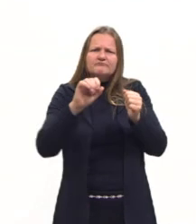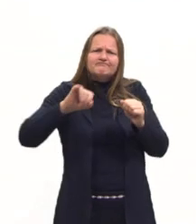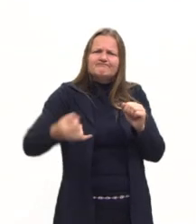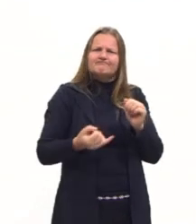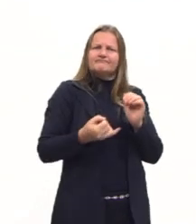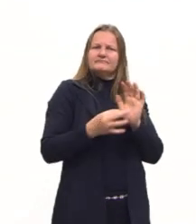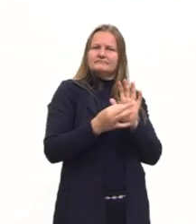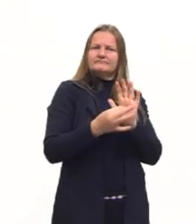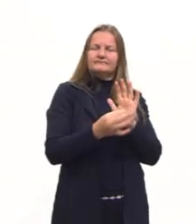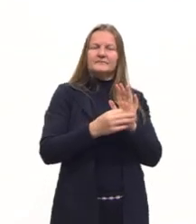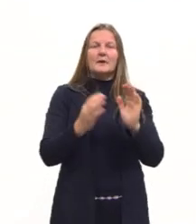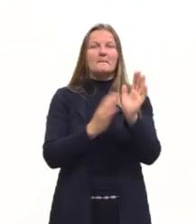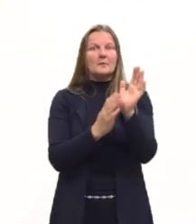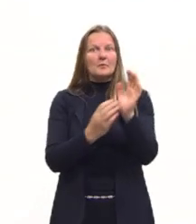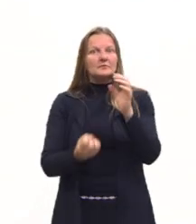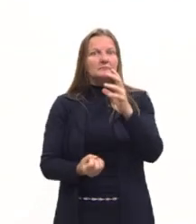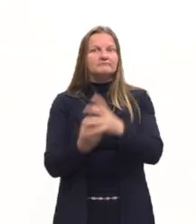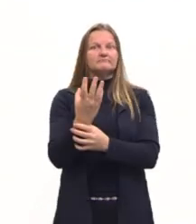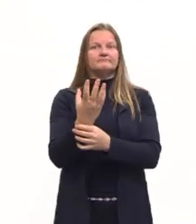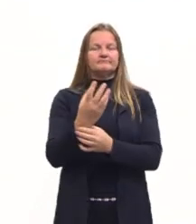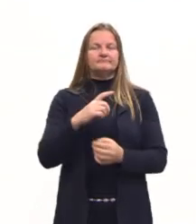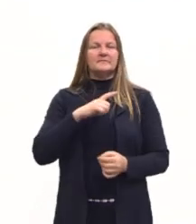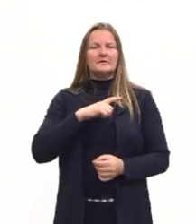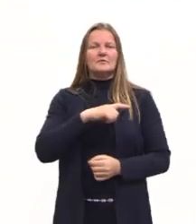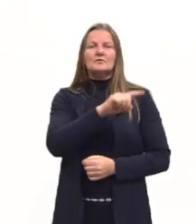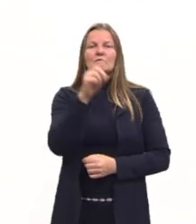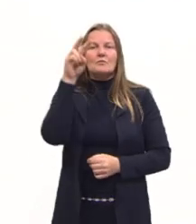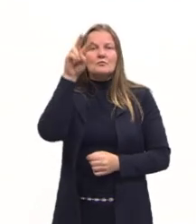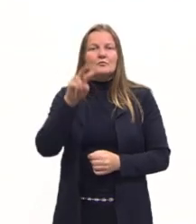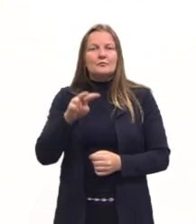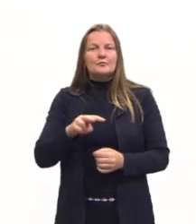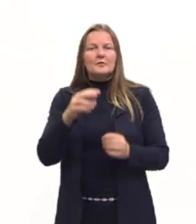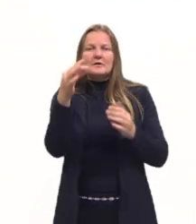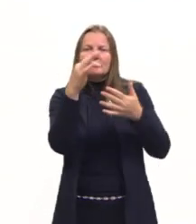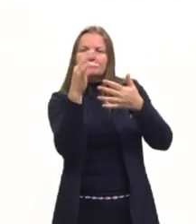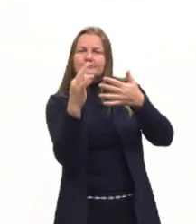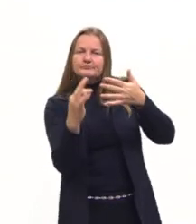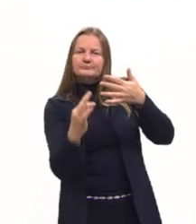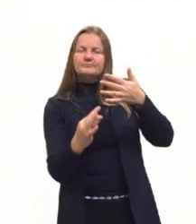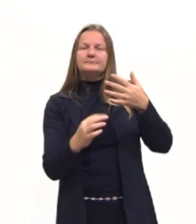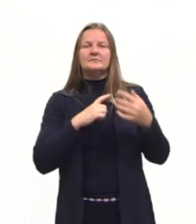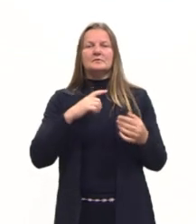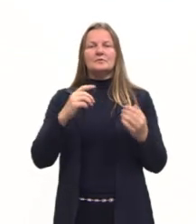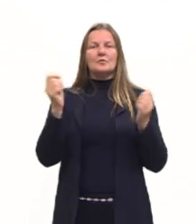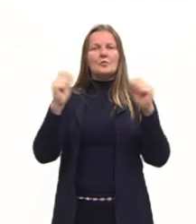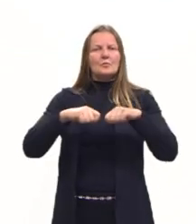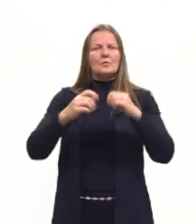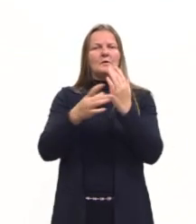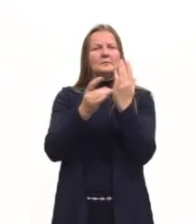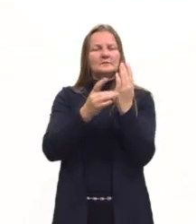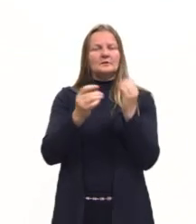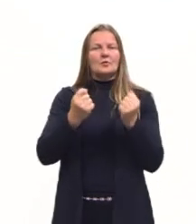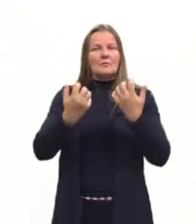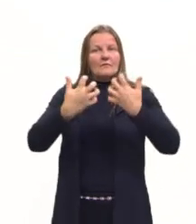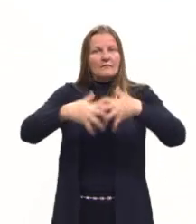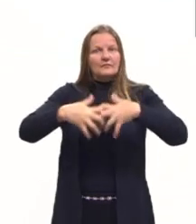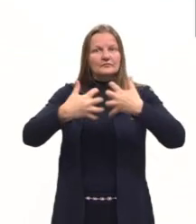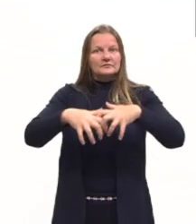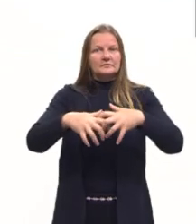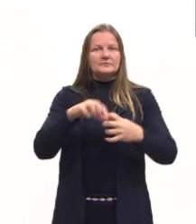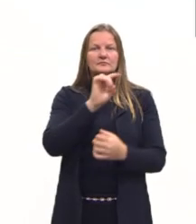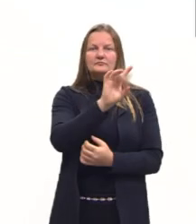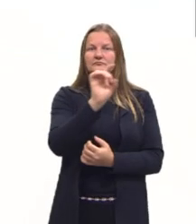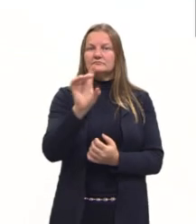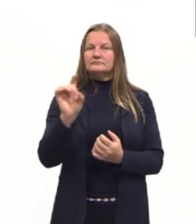elaborar propostas. E a gente vai olhar agora dentro das competências e das habilidades, como é que eles funcionam também.